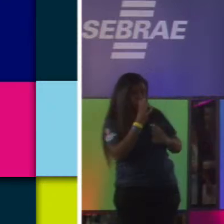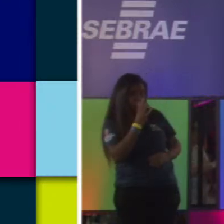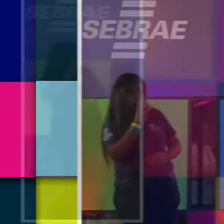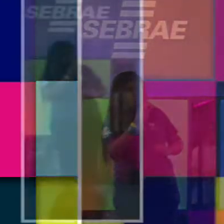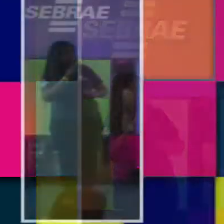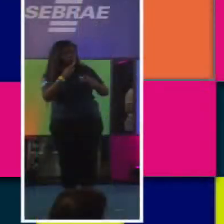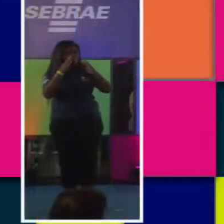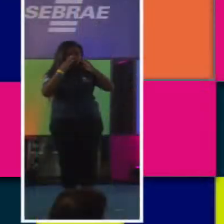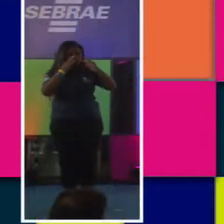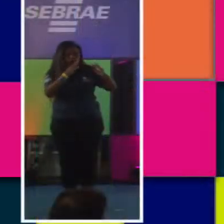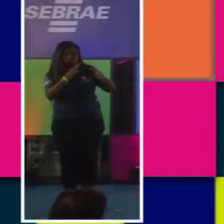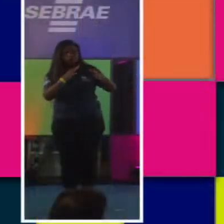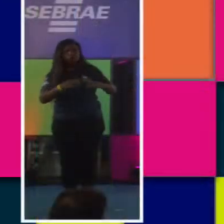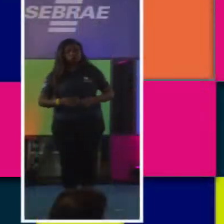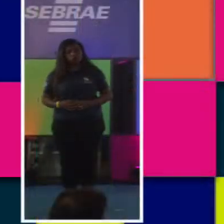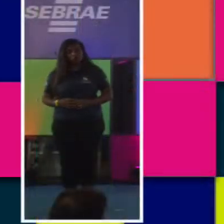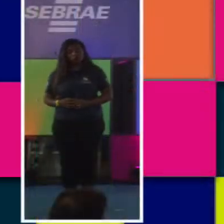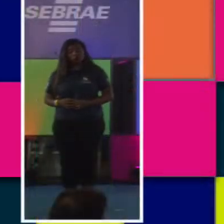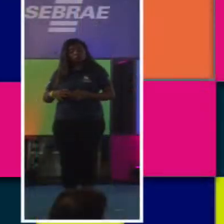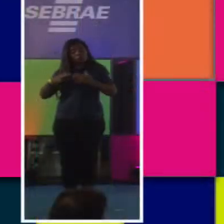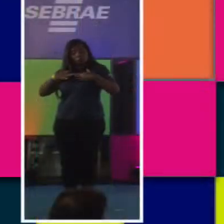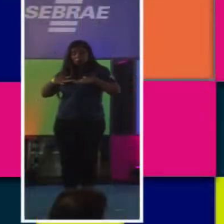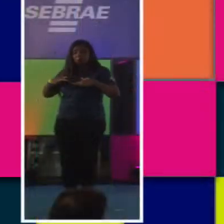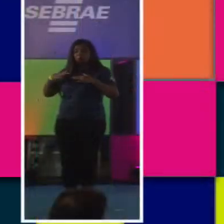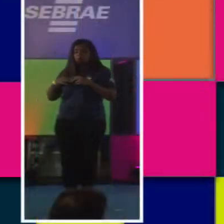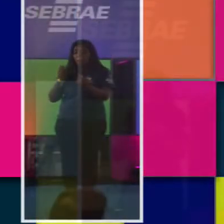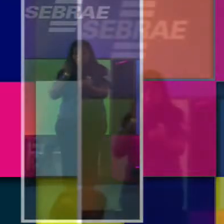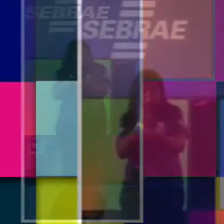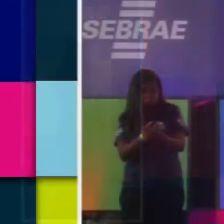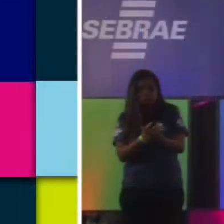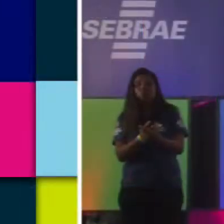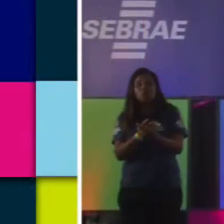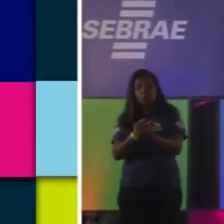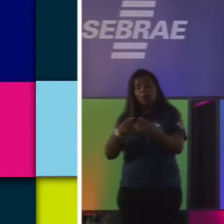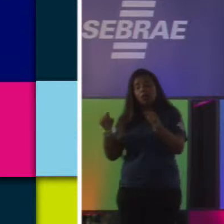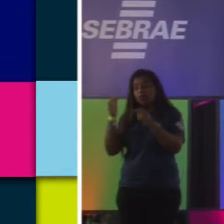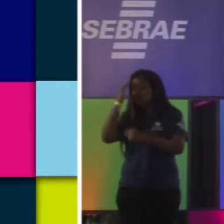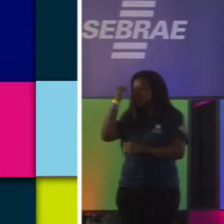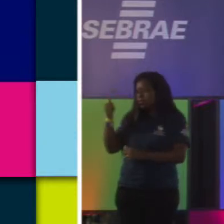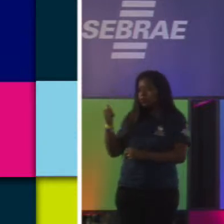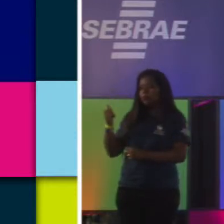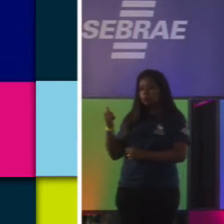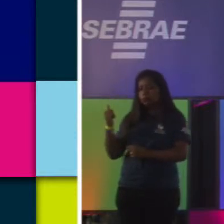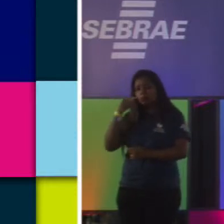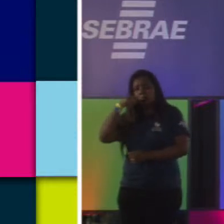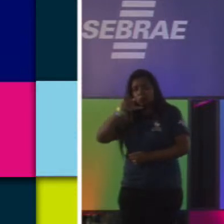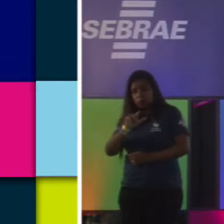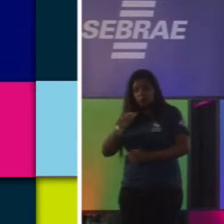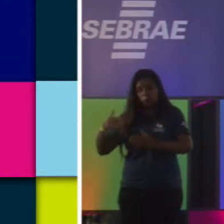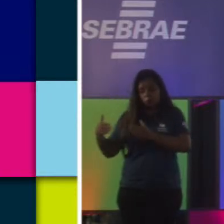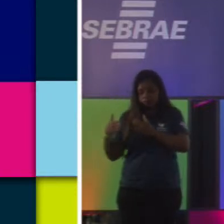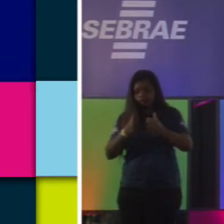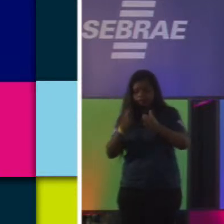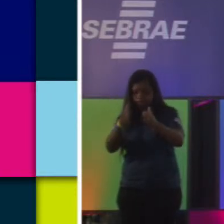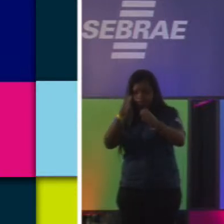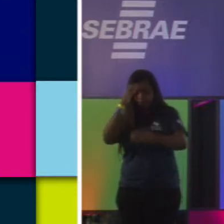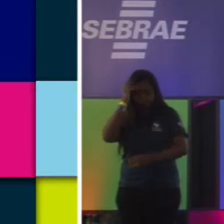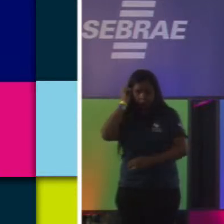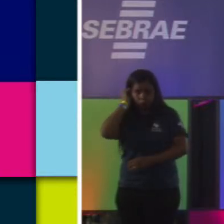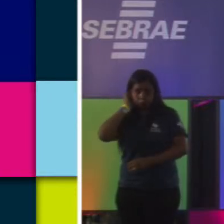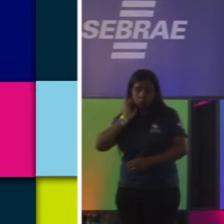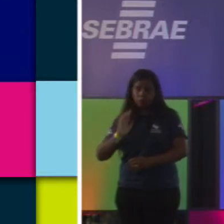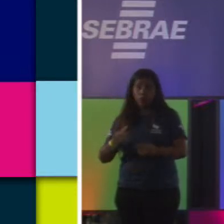É sobre ter comodidade na hora de comprar e ter garantia de receita porque você está sabendo o que você vai fazer no caminho. É sobre